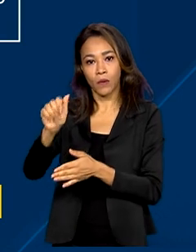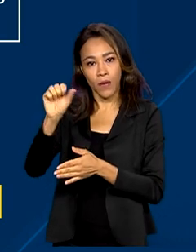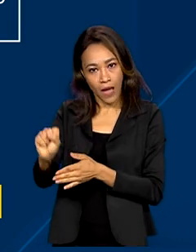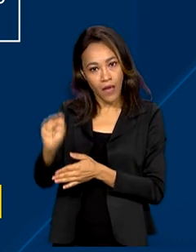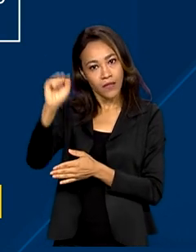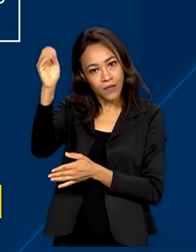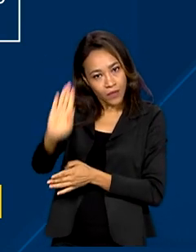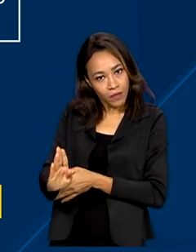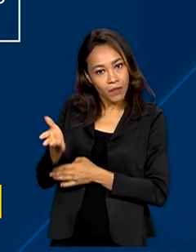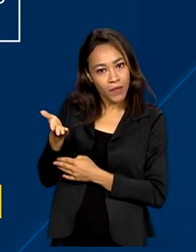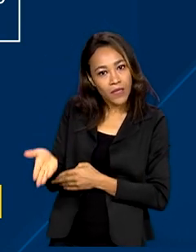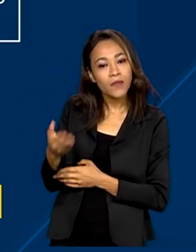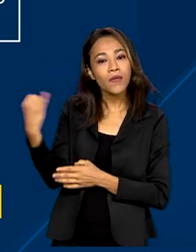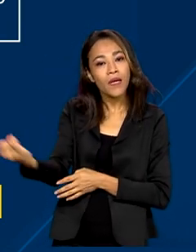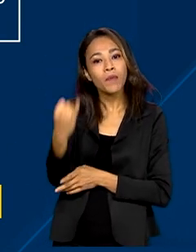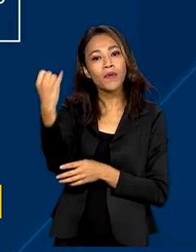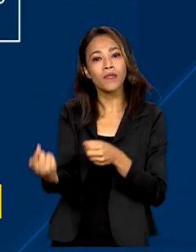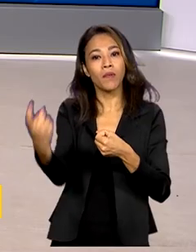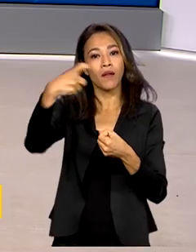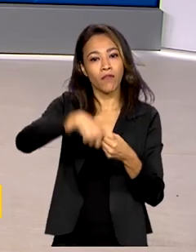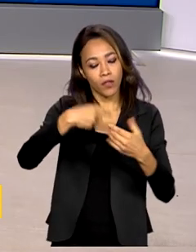essencial para a retomada do país.